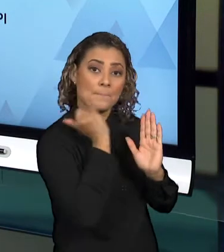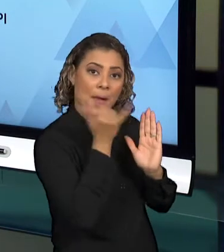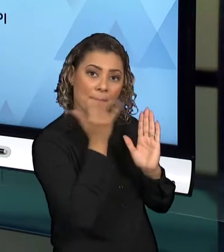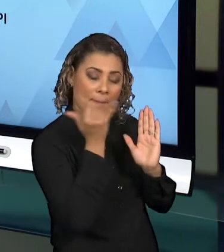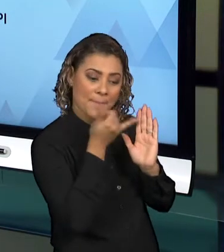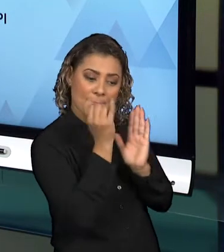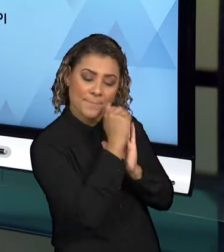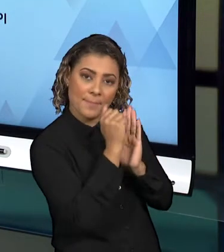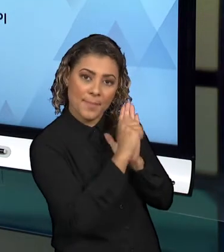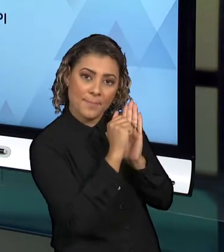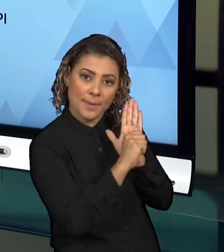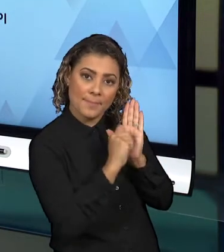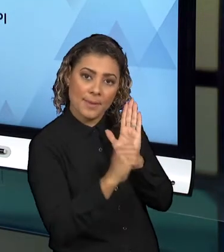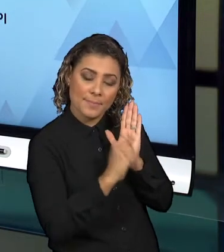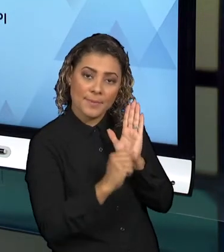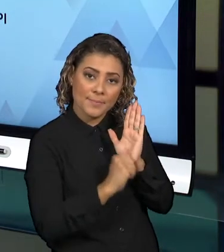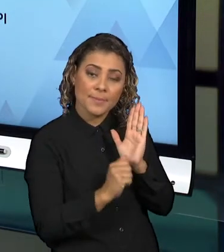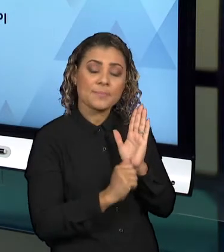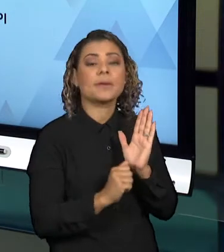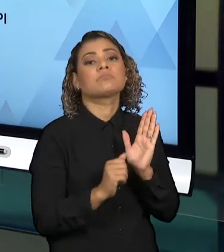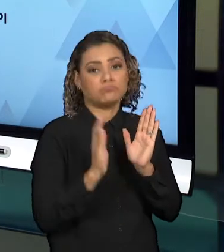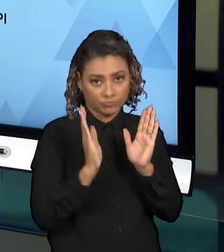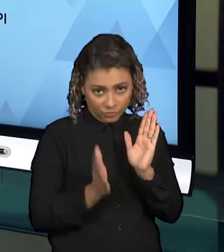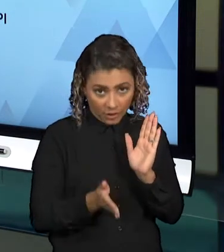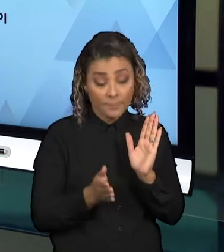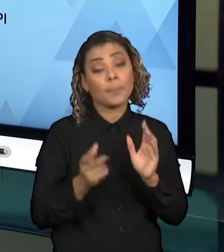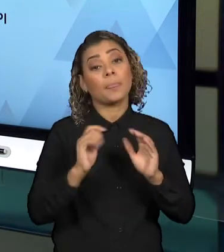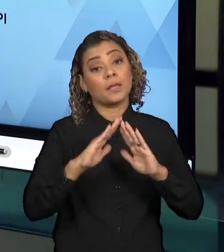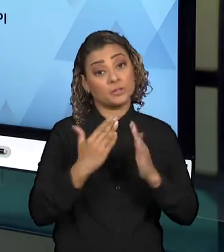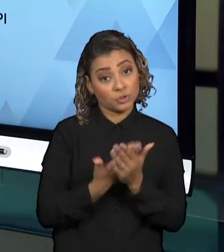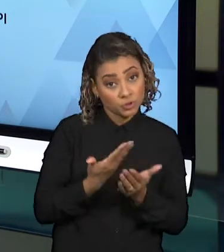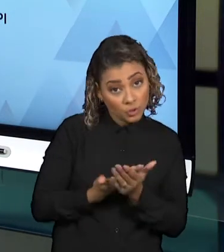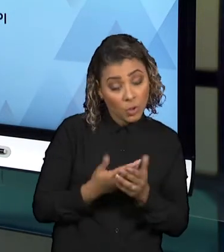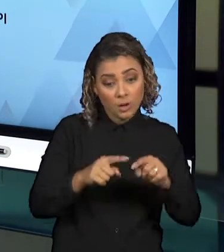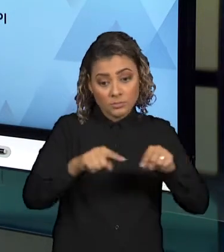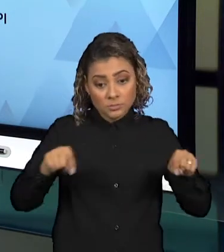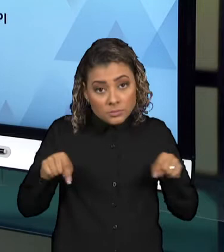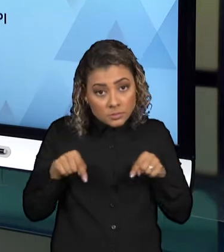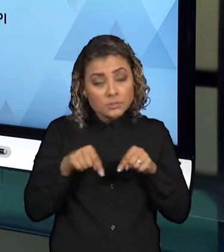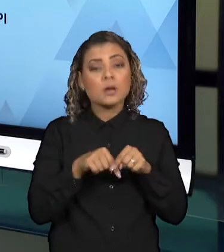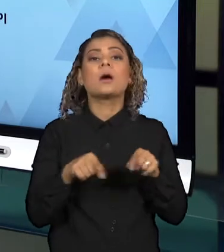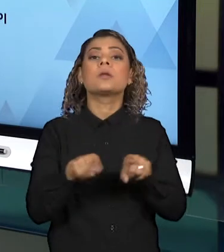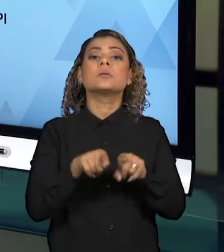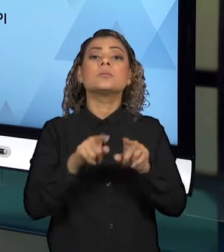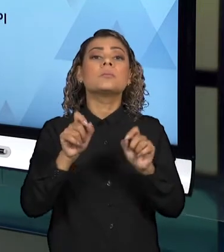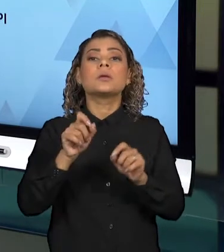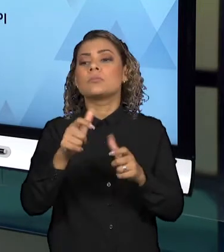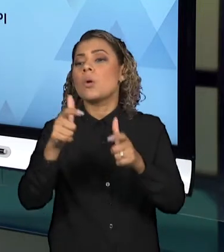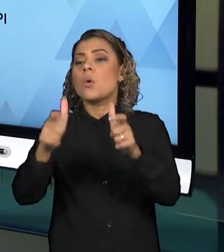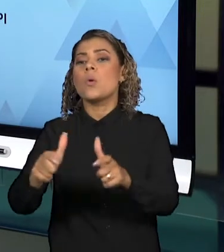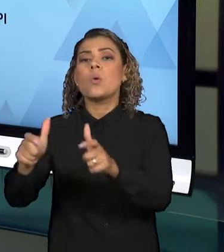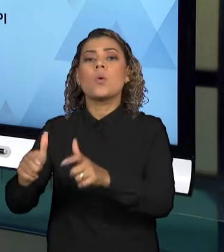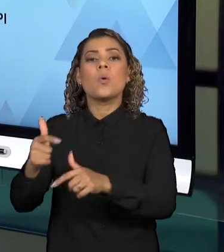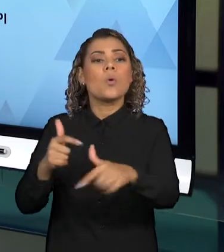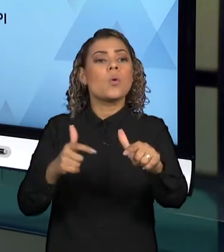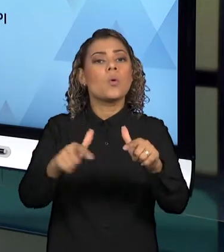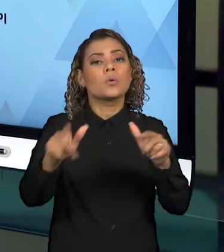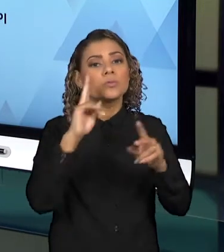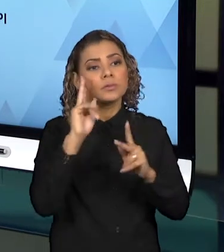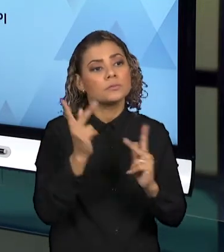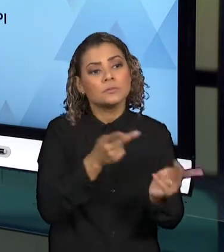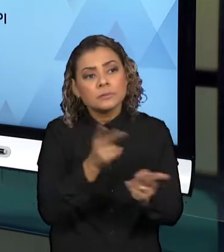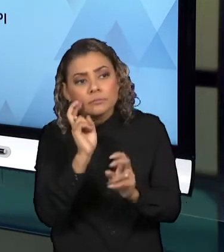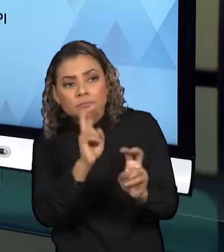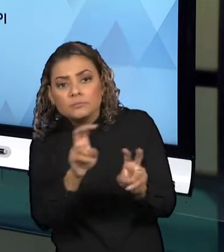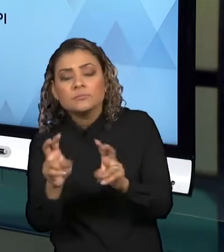realizadas a partir das observações, tanto da sala de aula, como em demais contextos que vocês puderam visitar.